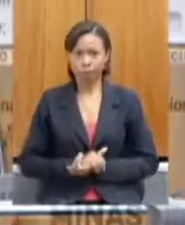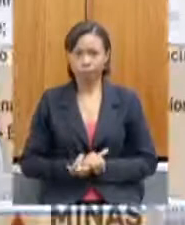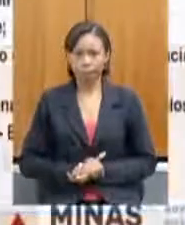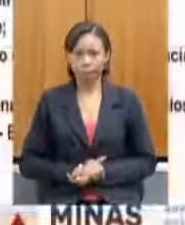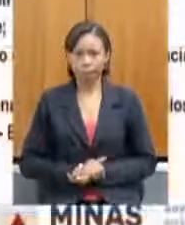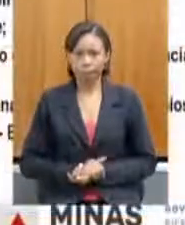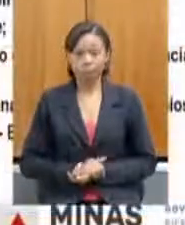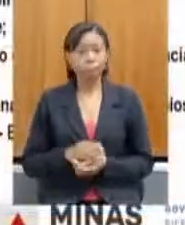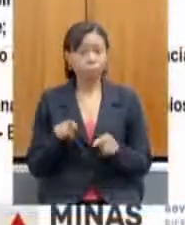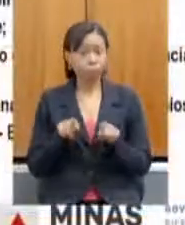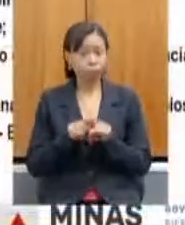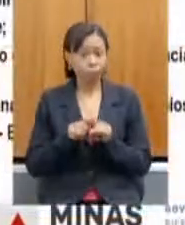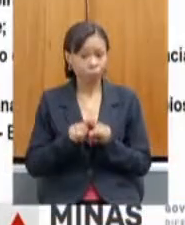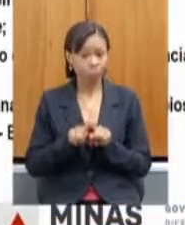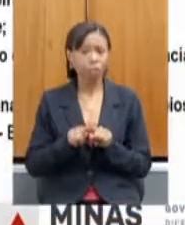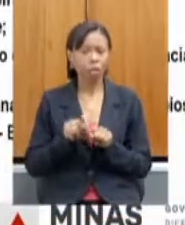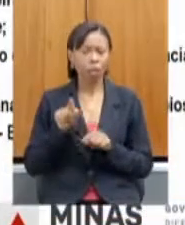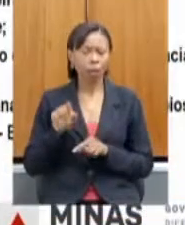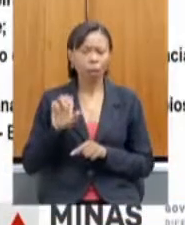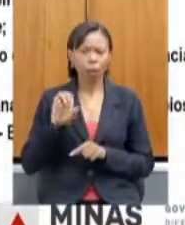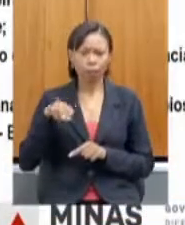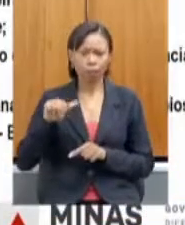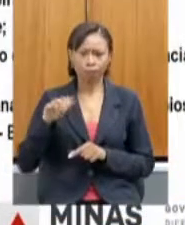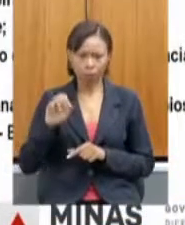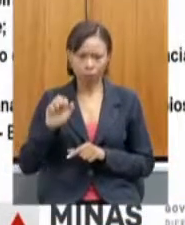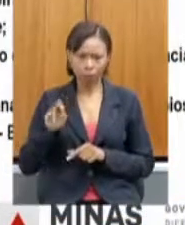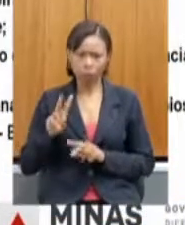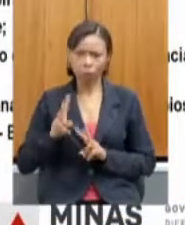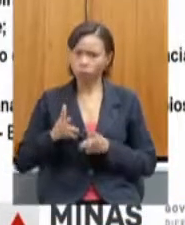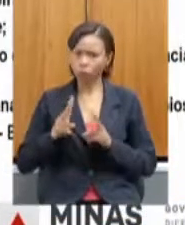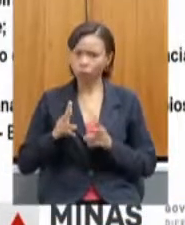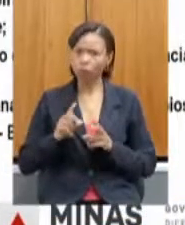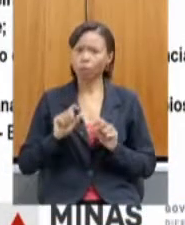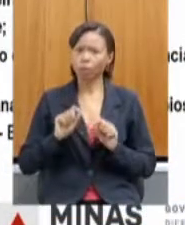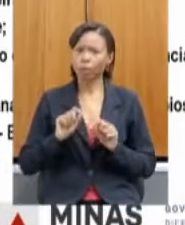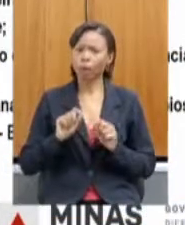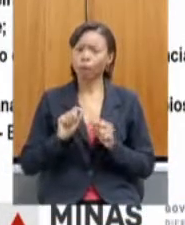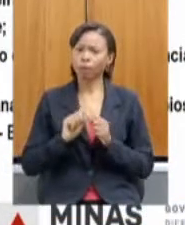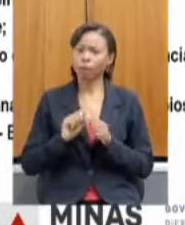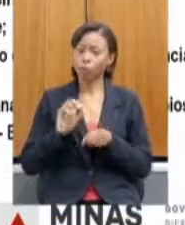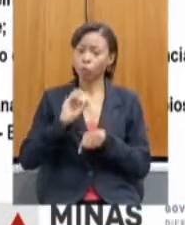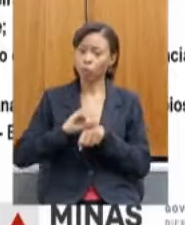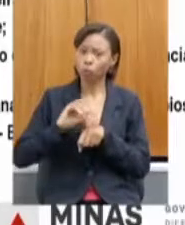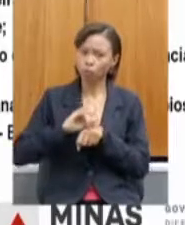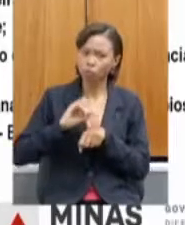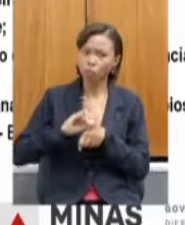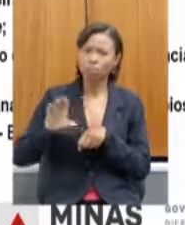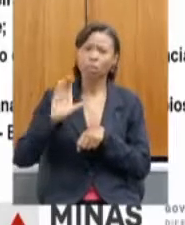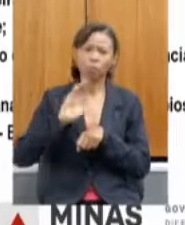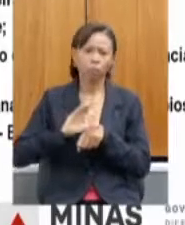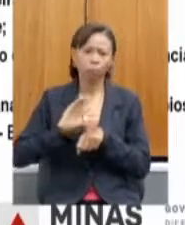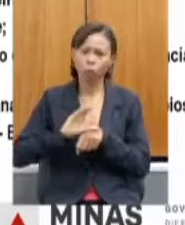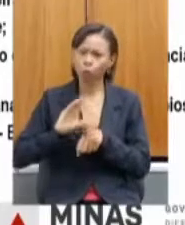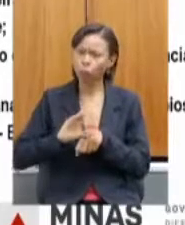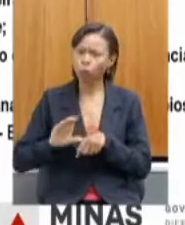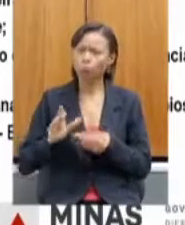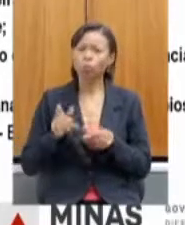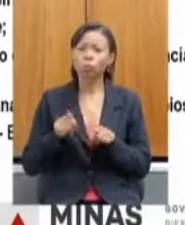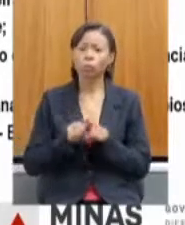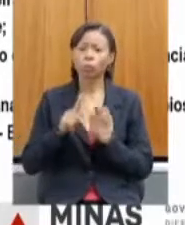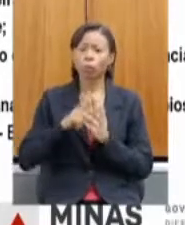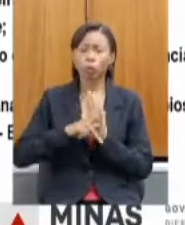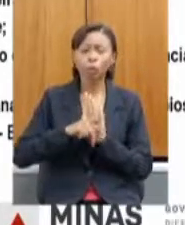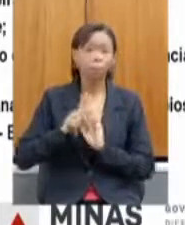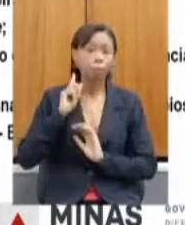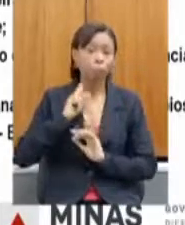E também a IMATER continuou com a produção de oficinas, cursos, também o programa Minos Rural aumentou